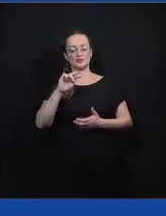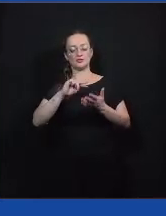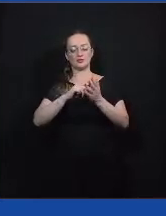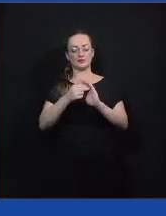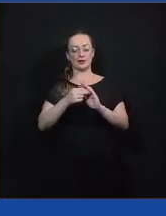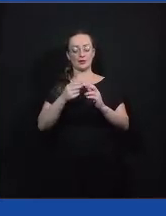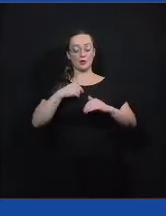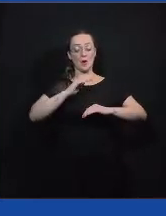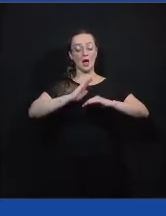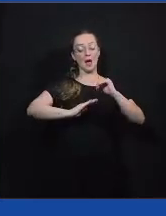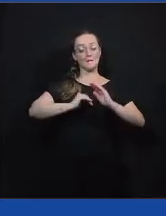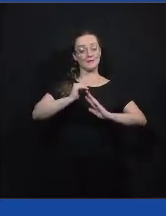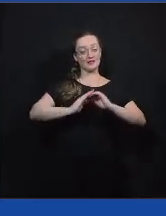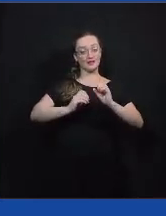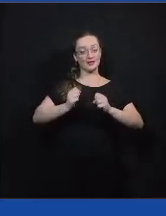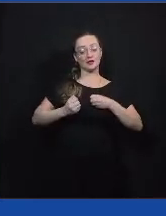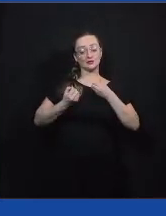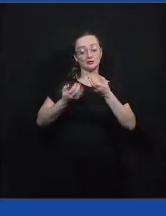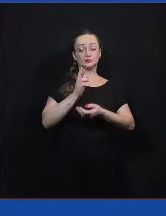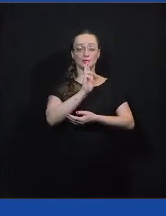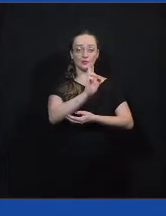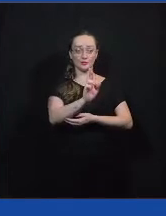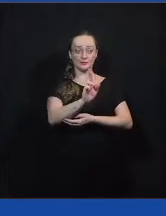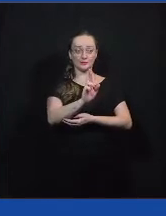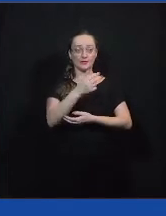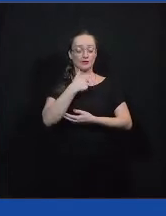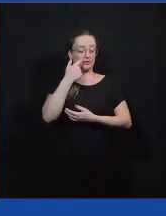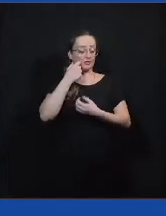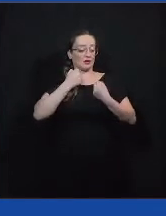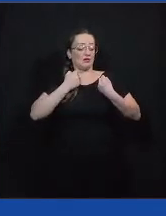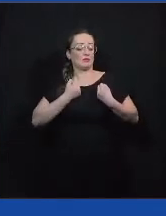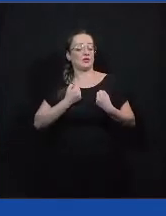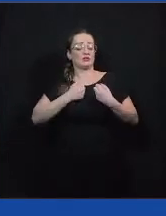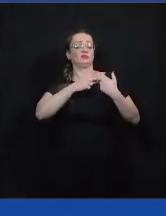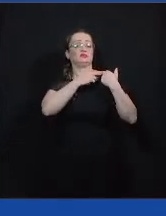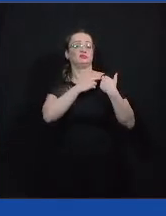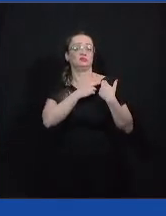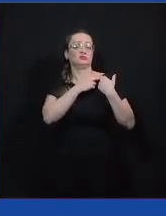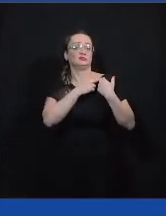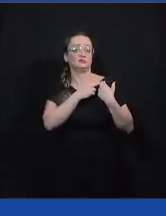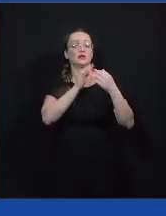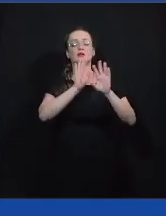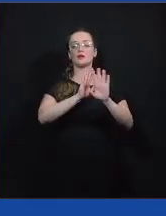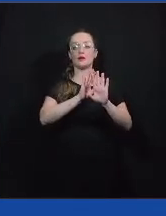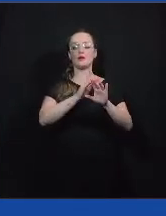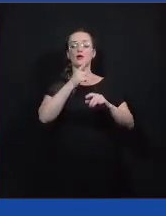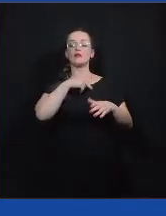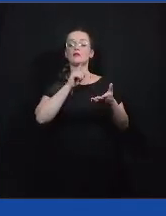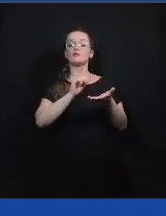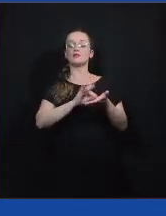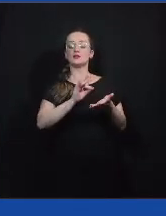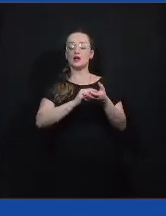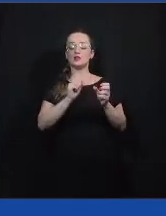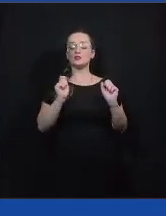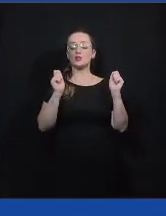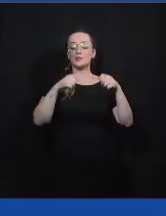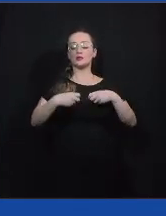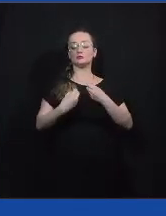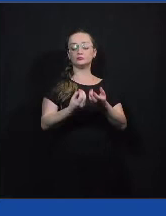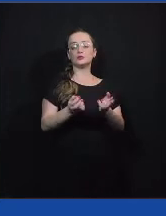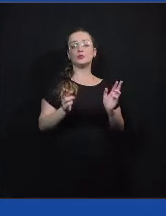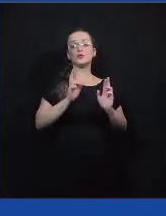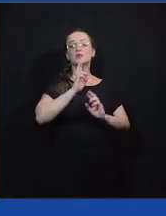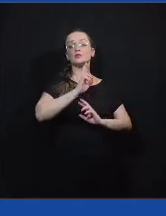Então, a responsabilidade às vezes é entendida só como um fardo, né? Coisa comparada ao dever, mas no fundo ela é a capacidade de dar respostas